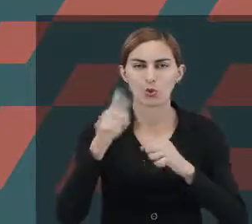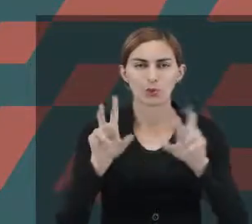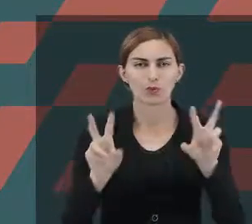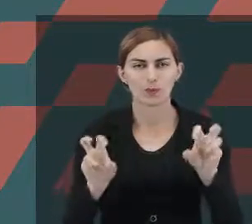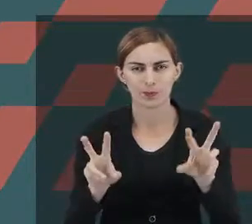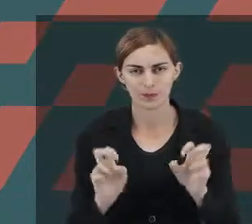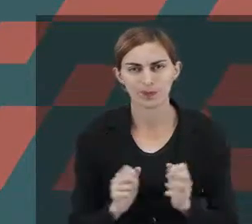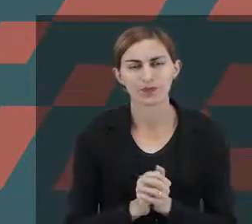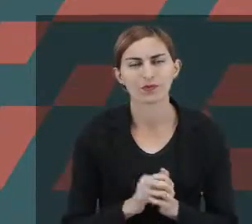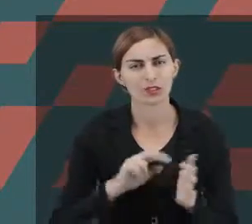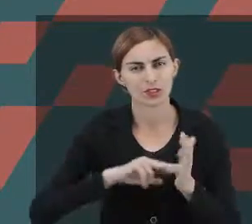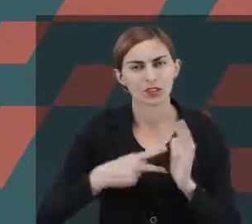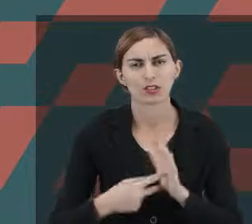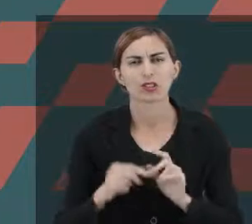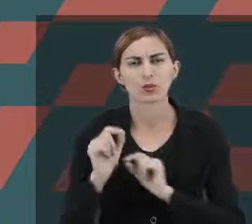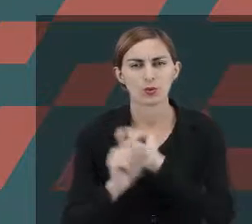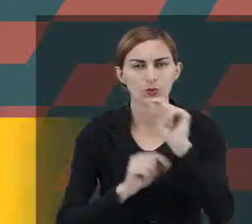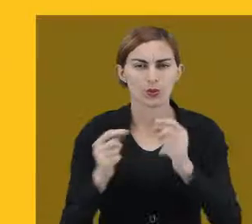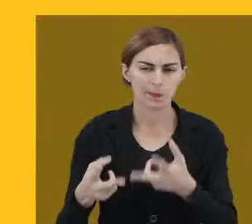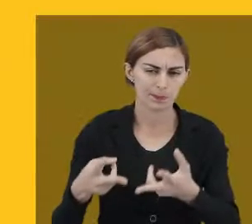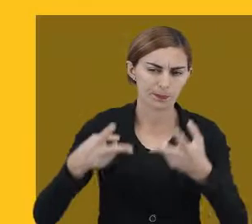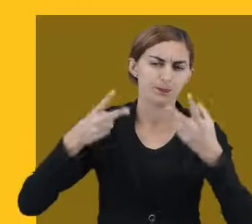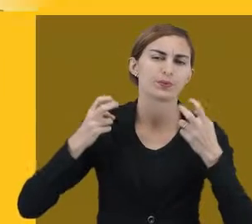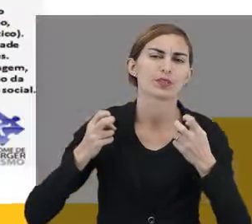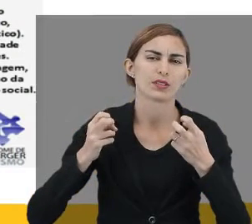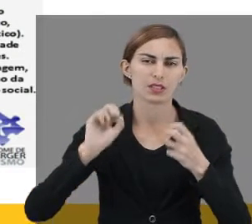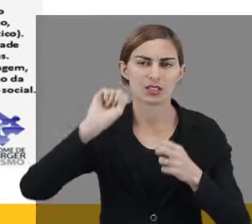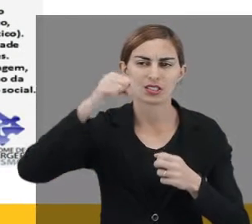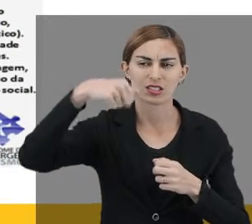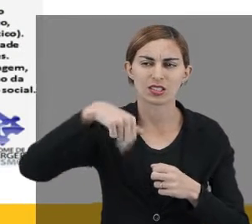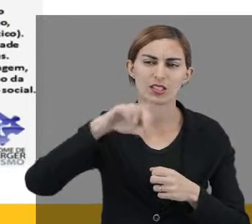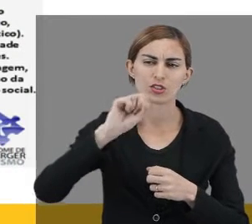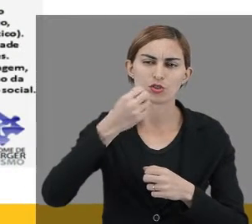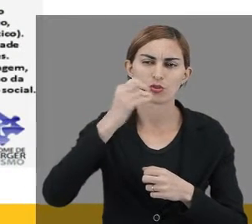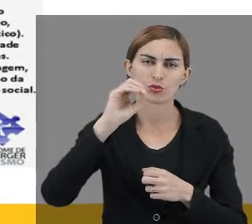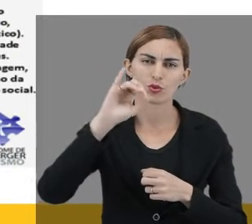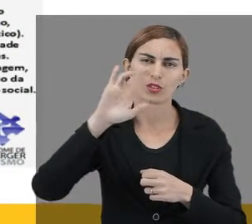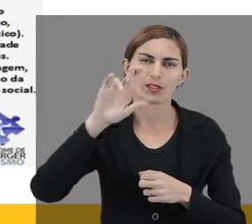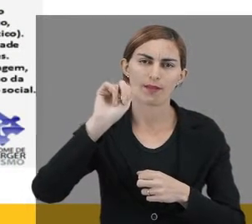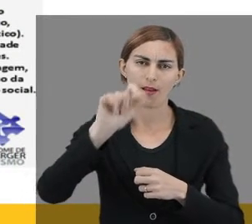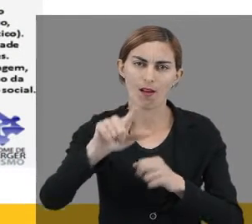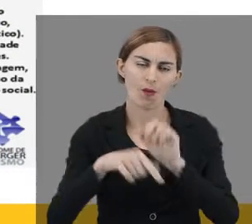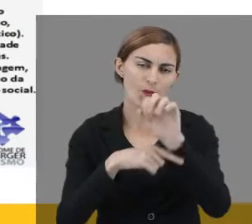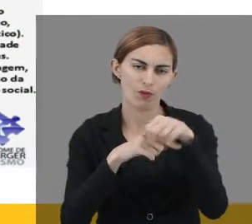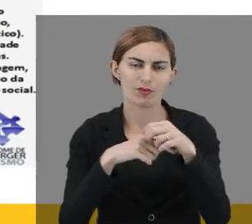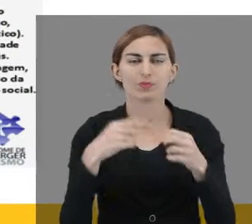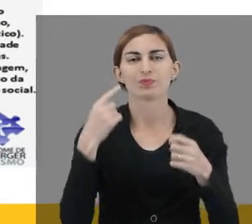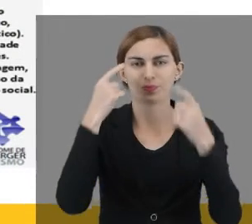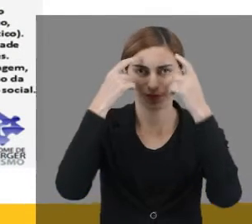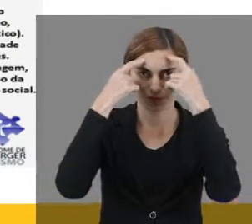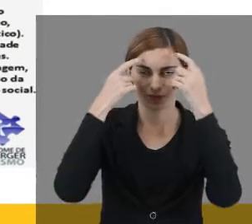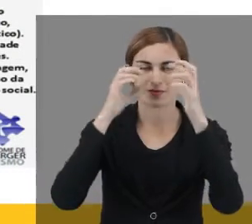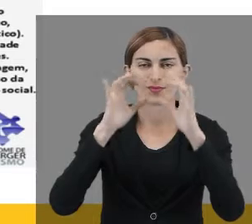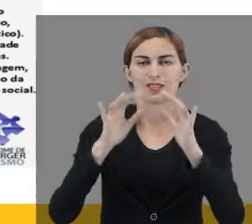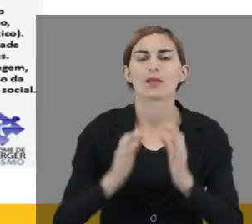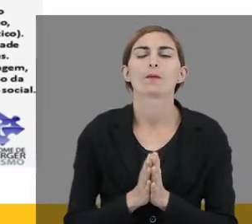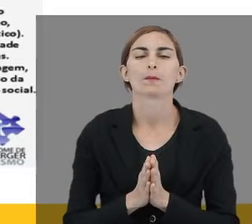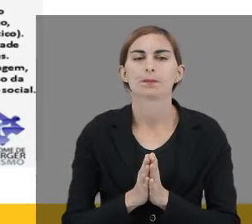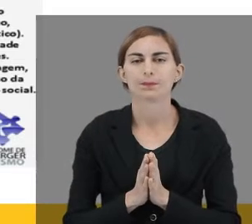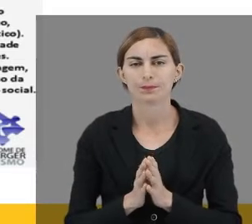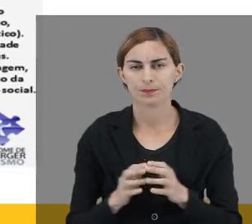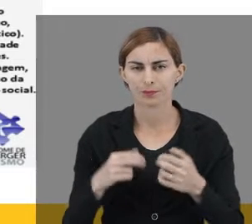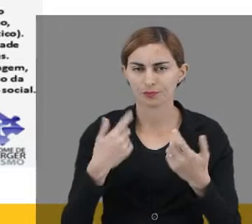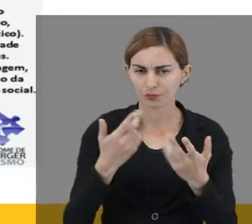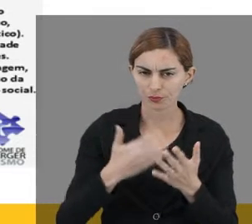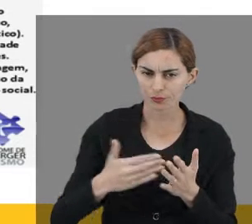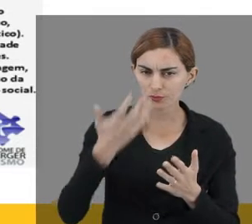outro tópico significa a questão da percepção sensorial. A gente já viu que toda aprendizagem parte de uma questão